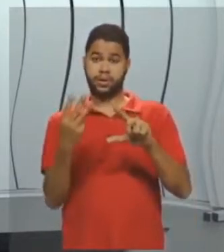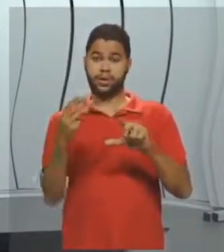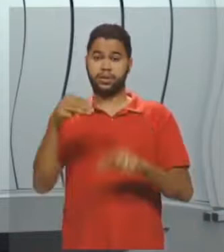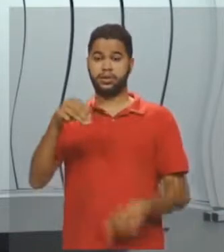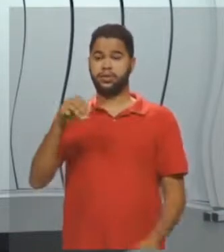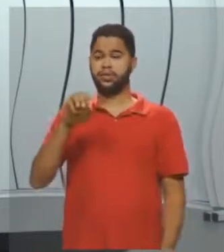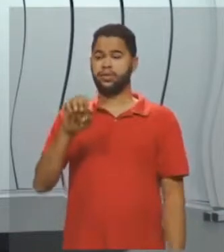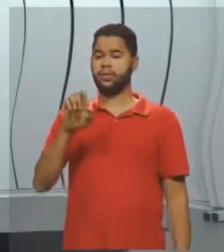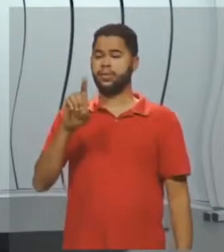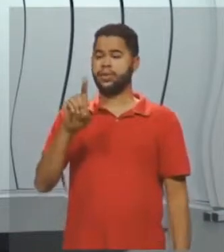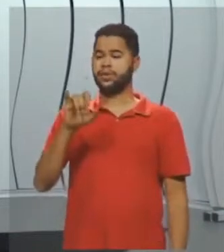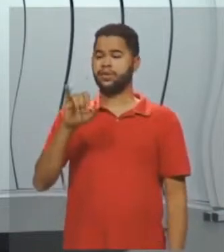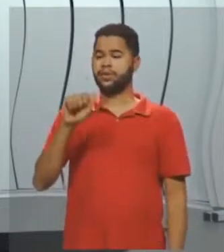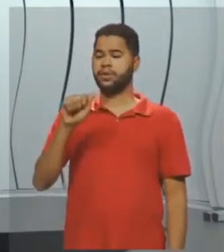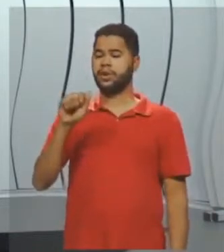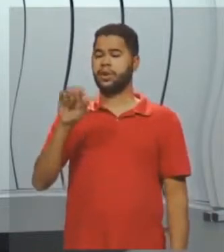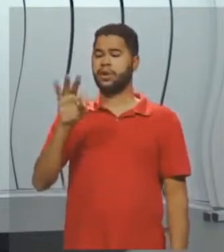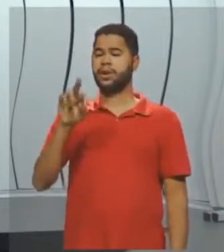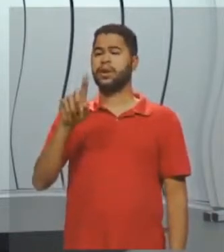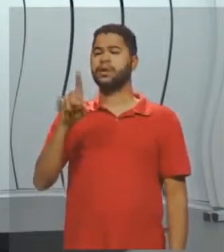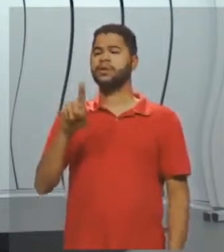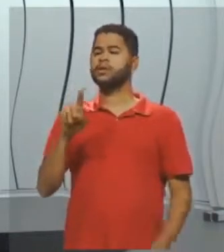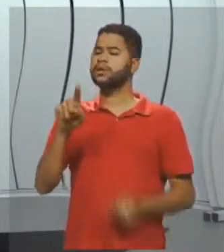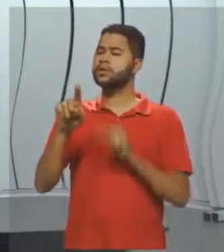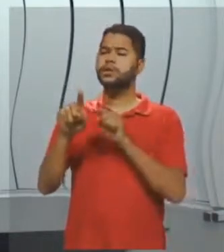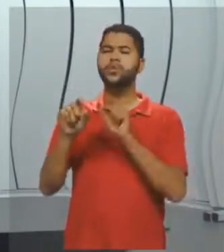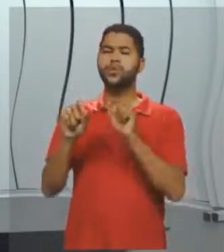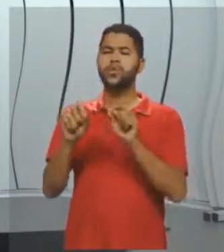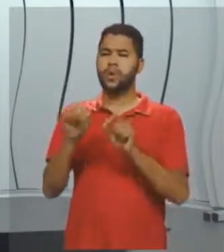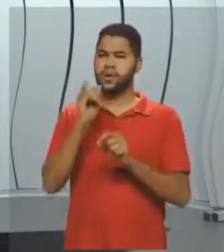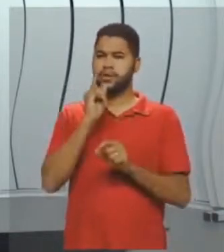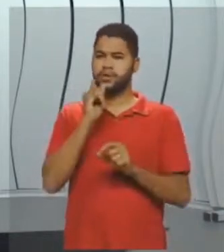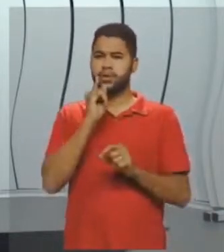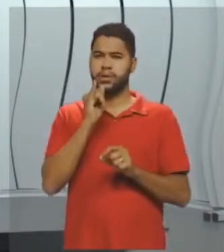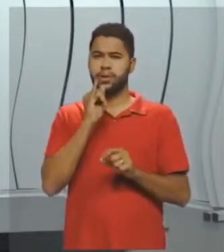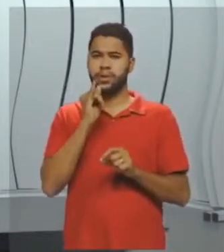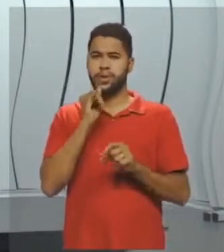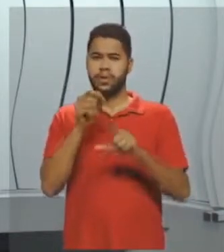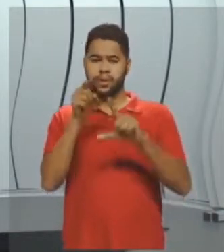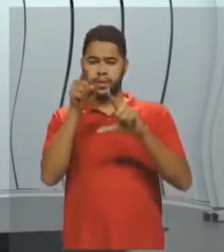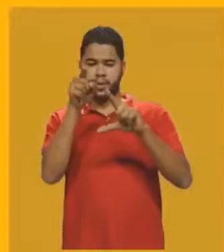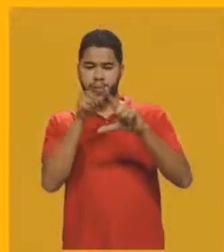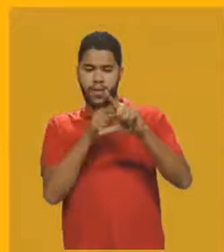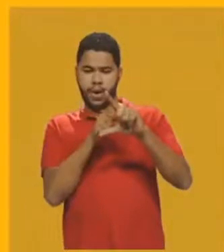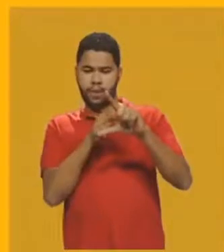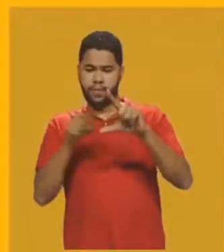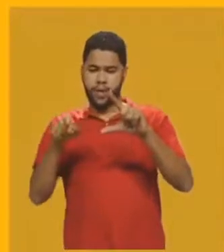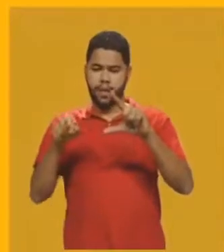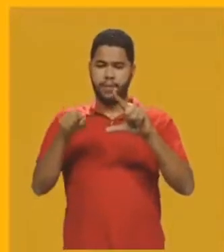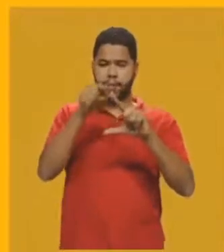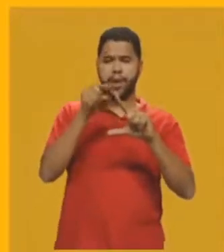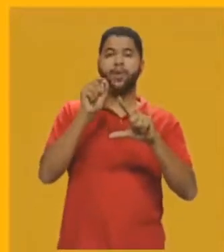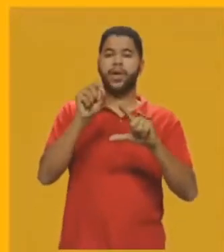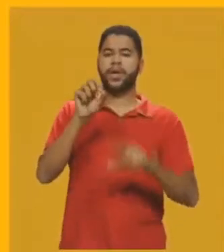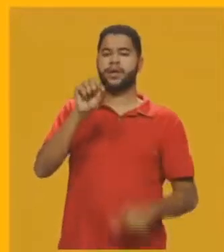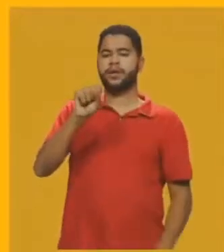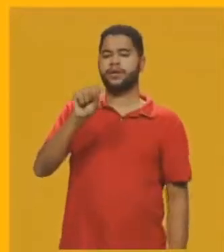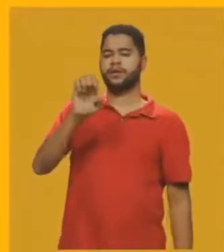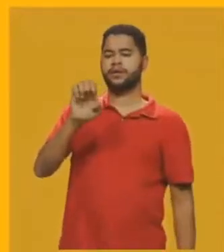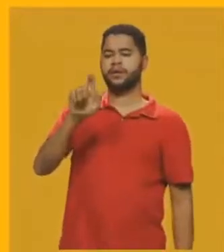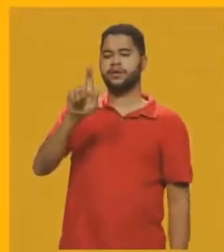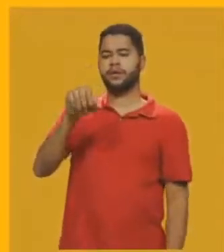O que é mediatriz mesmo? Eu tenho um segmento de reta aqui, olha. Um